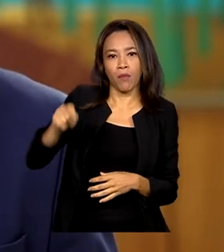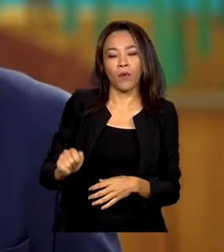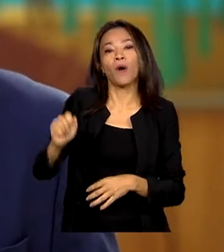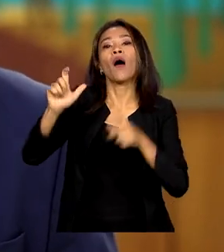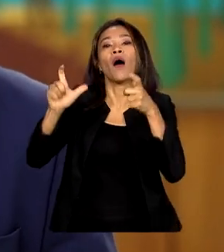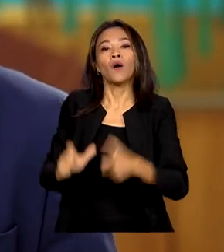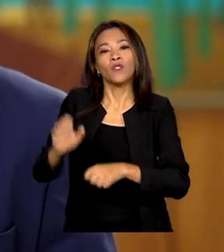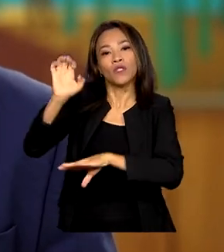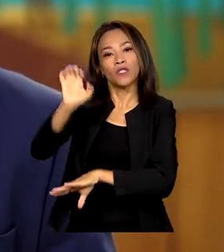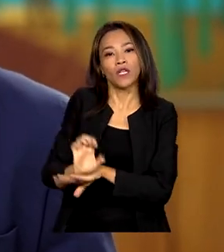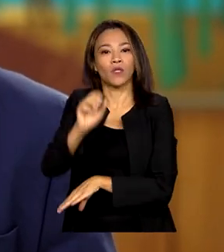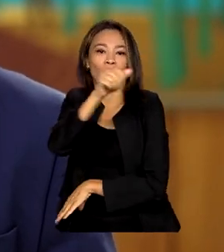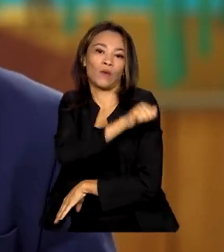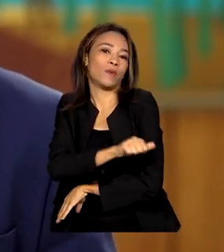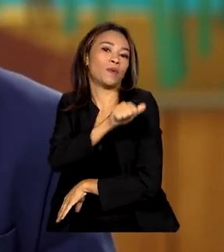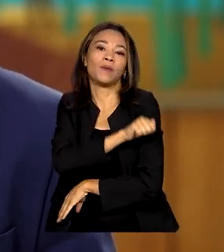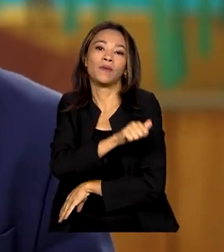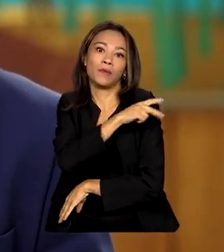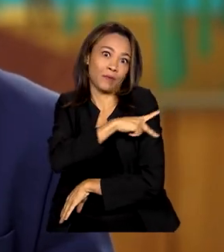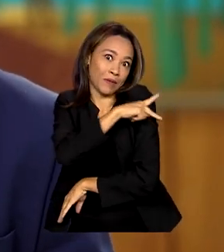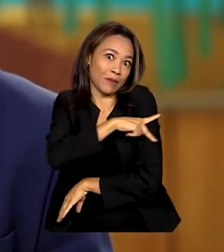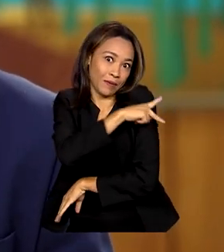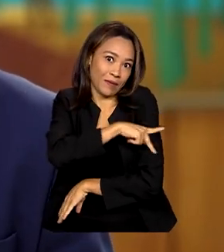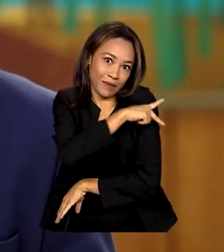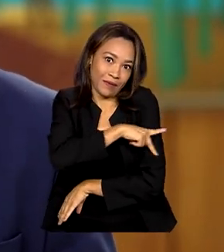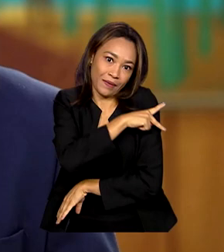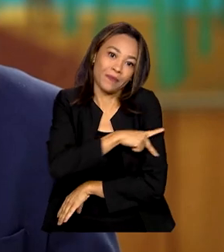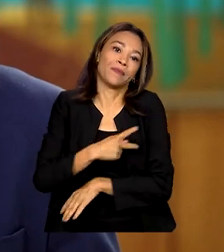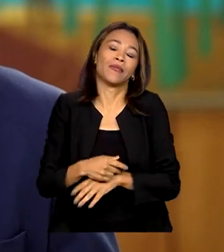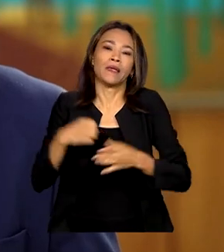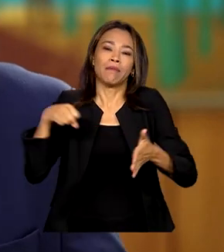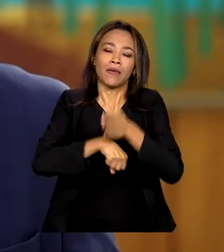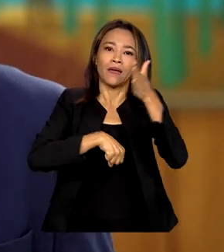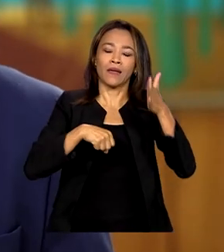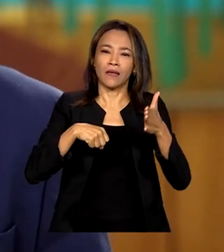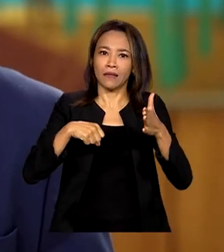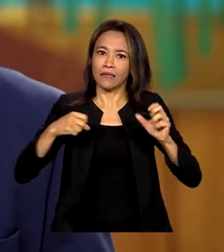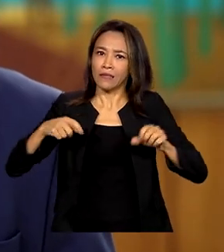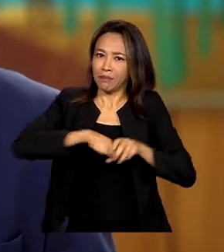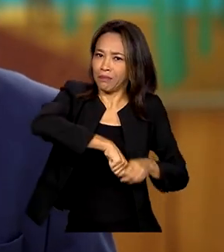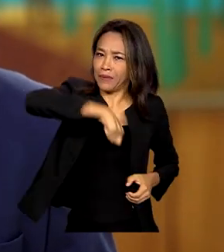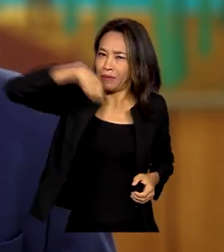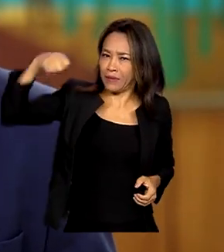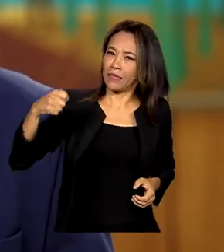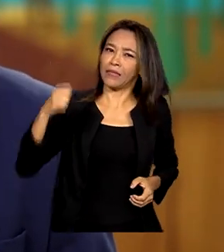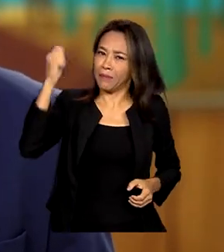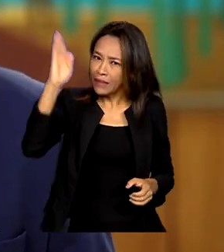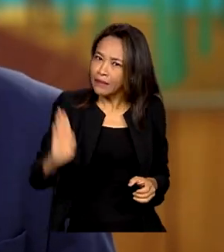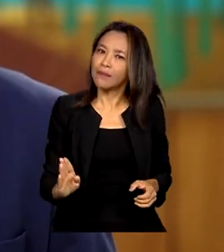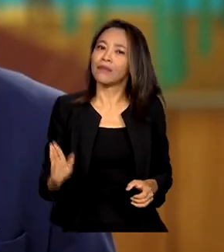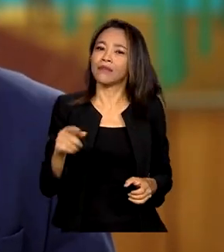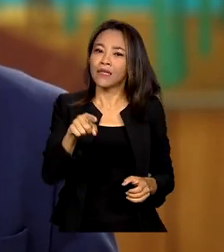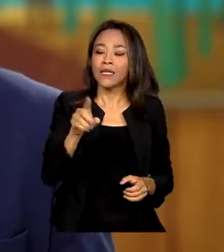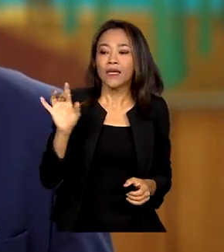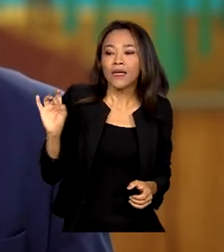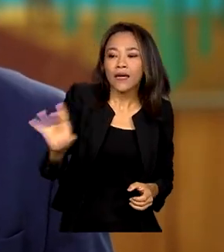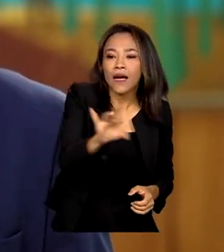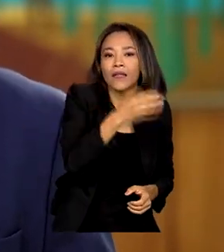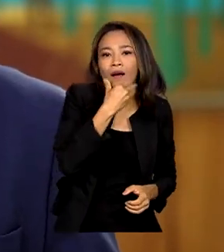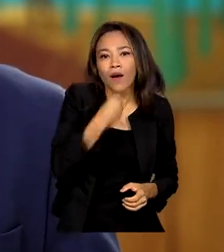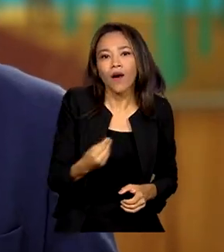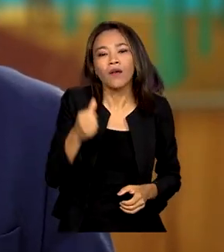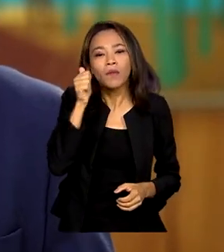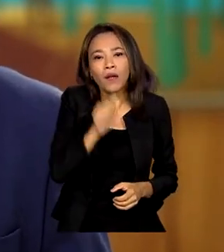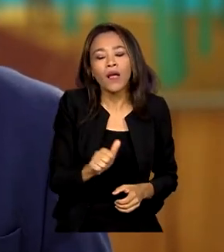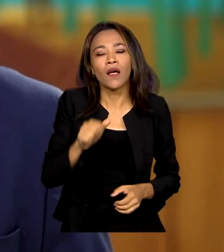importante da consolidação da independência do Brasil. Temos muitas lutas a vencer e cada homem, cada mulher do